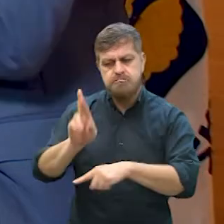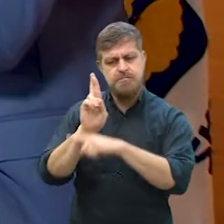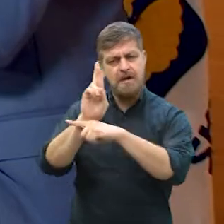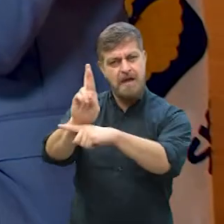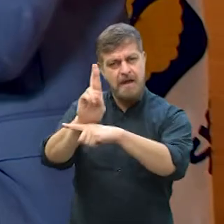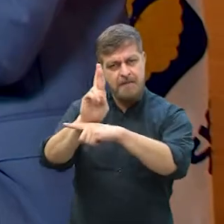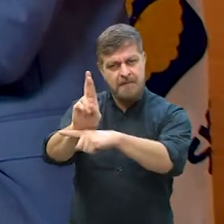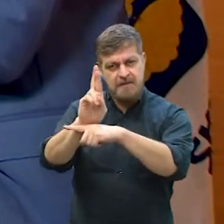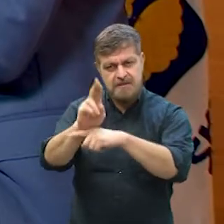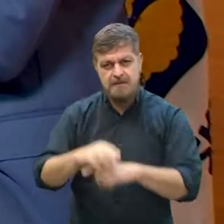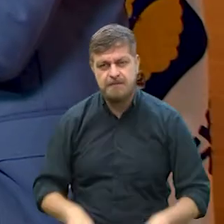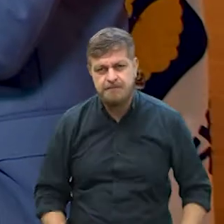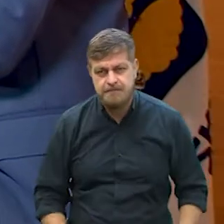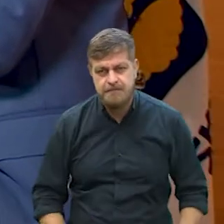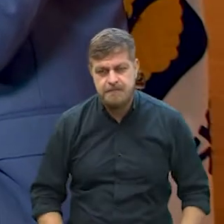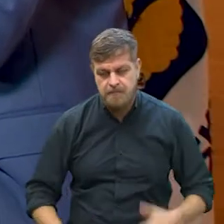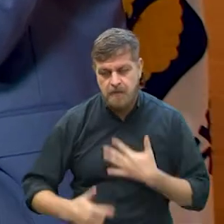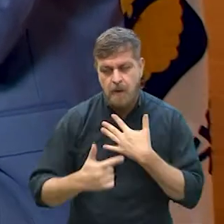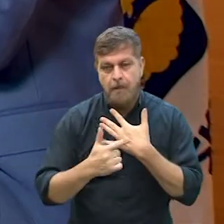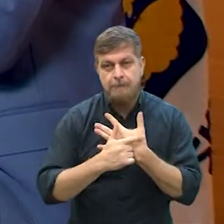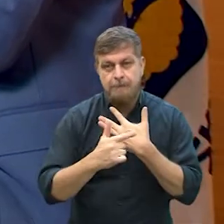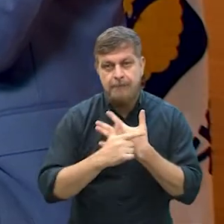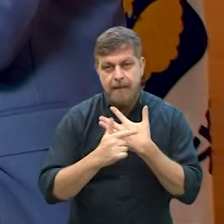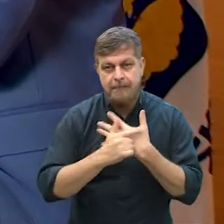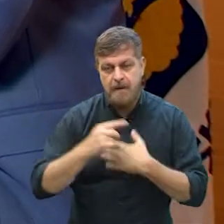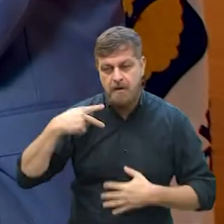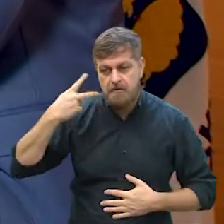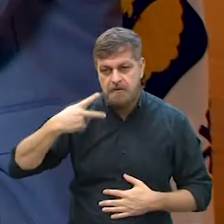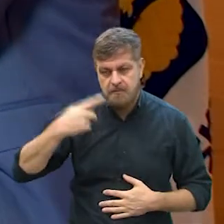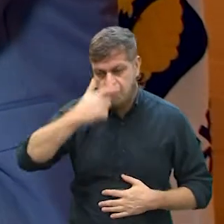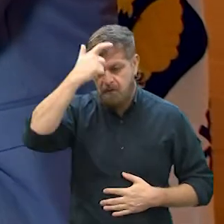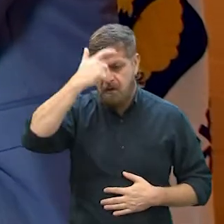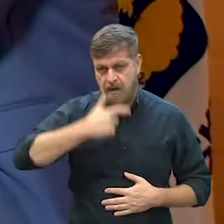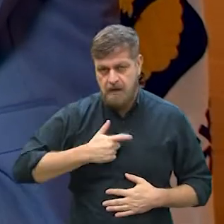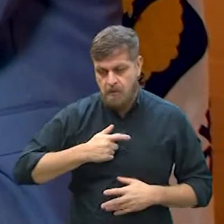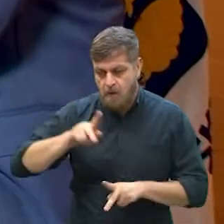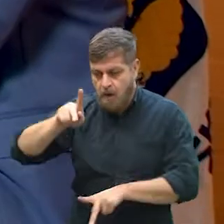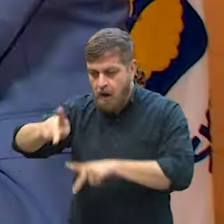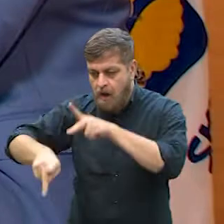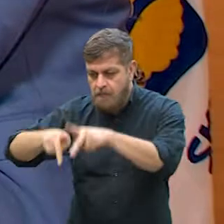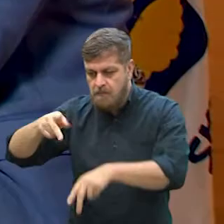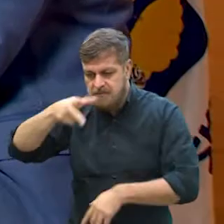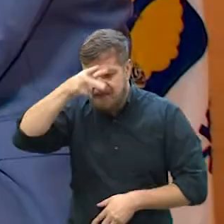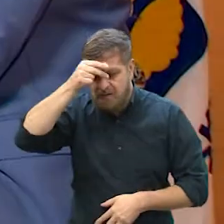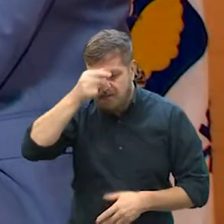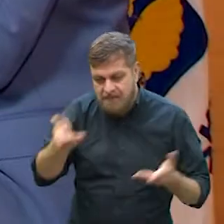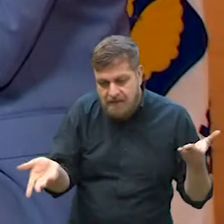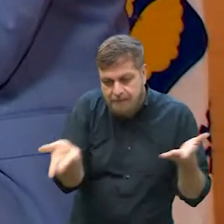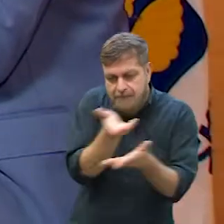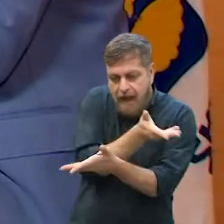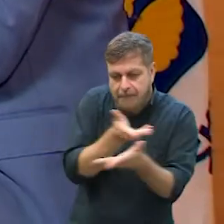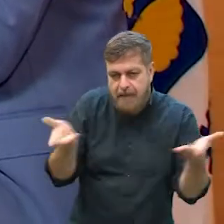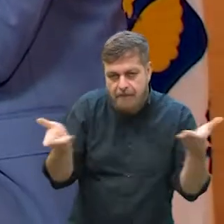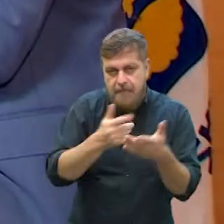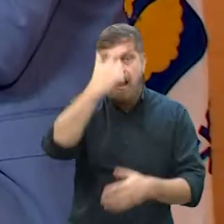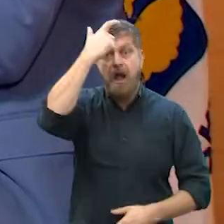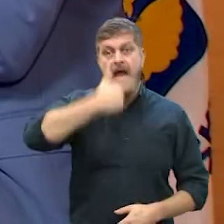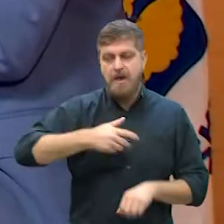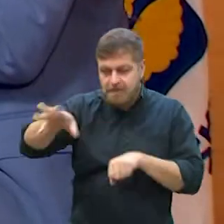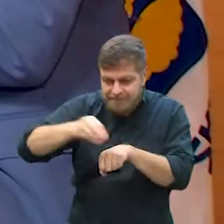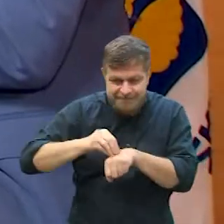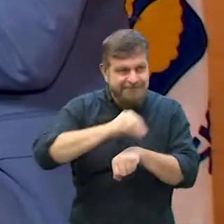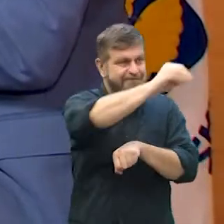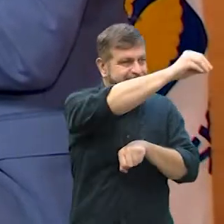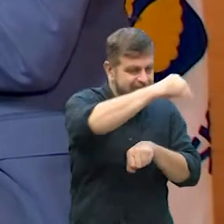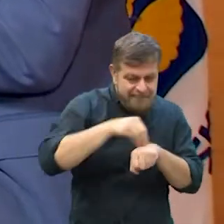que realmente vai fazer. Eu falo que um dos papéis fundamentais do vereador, ele faz a ponte entre a população e o poder executivo, né?